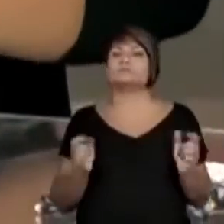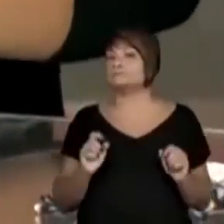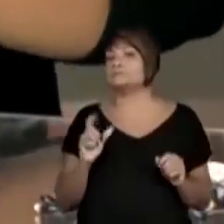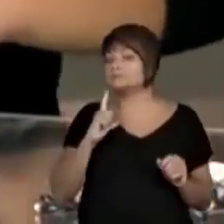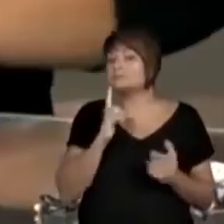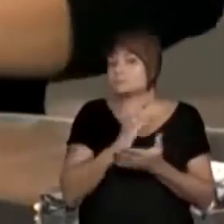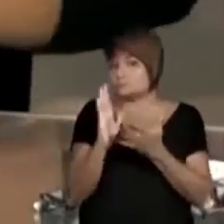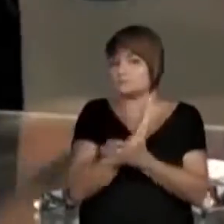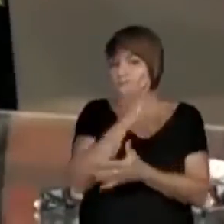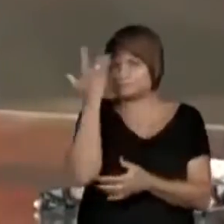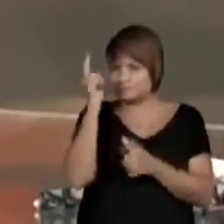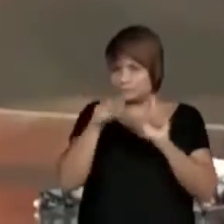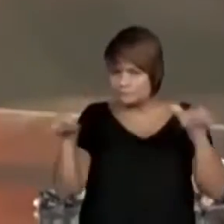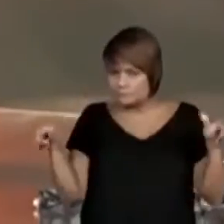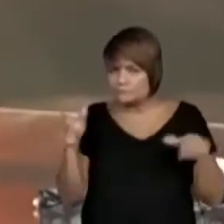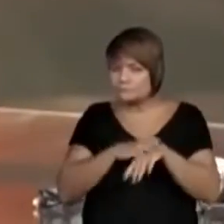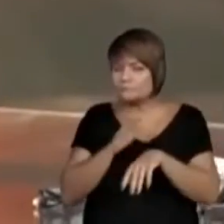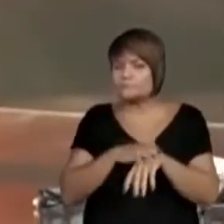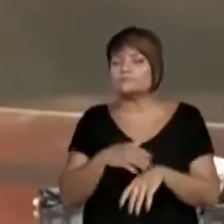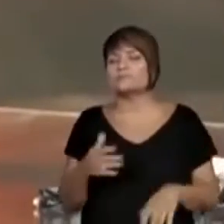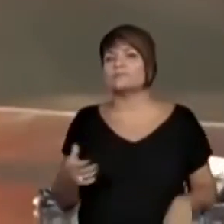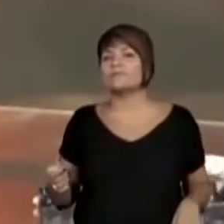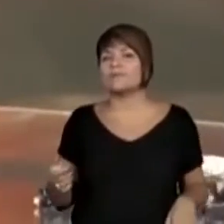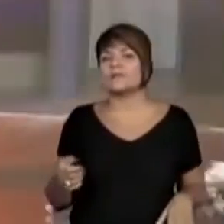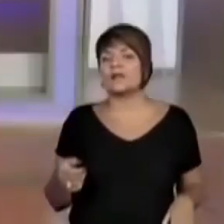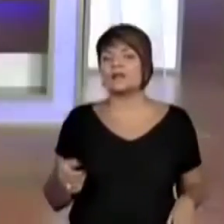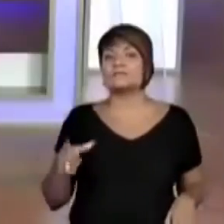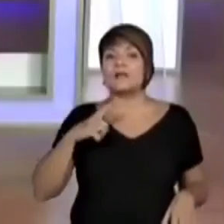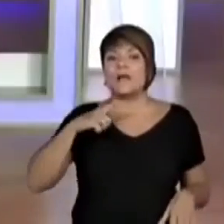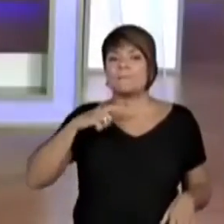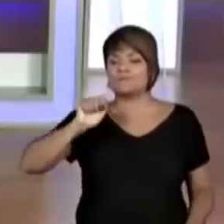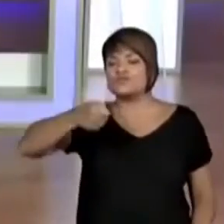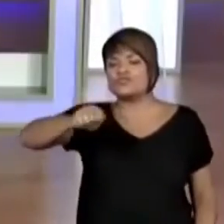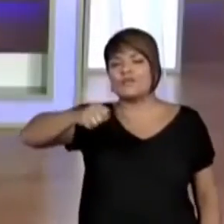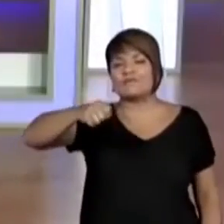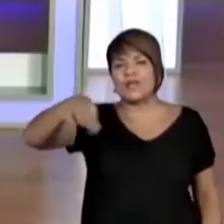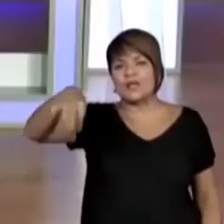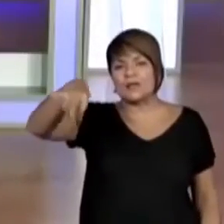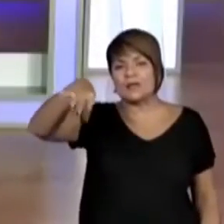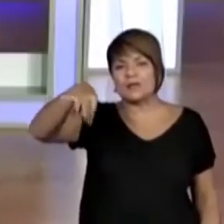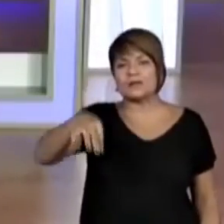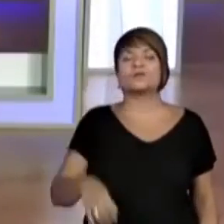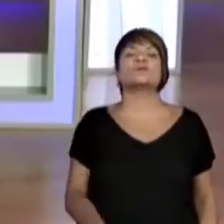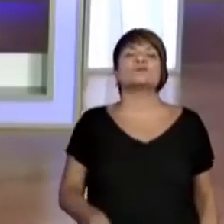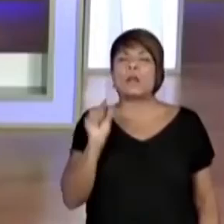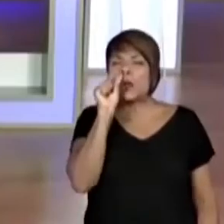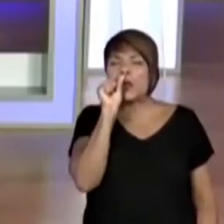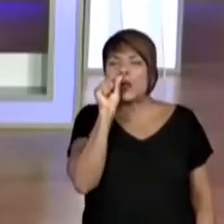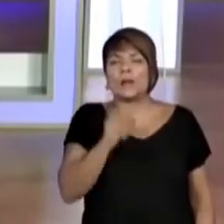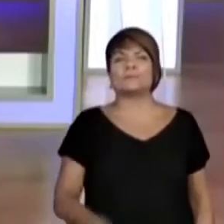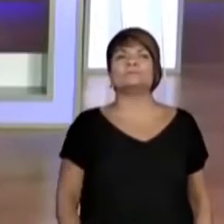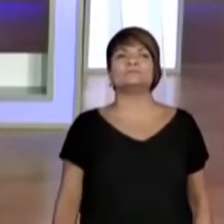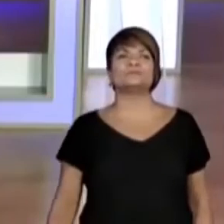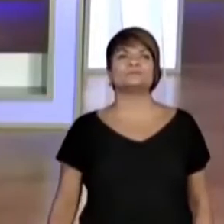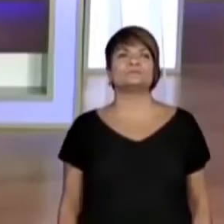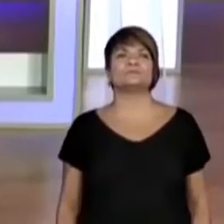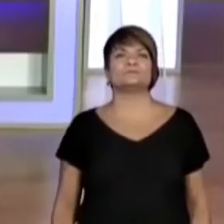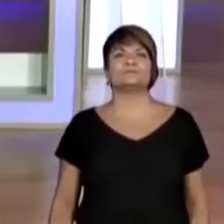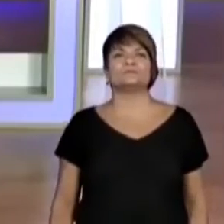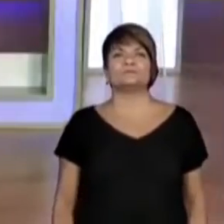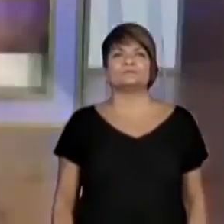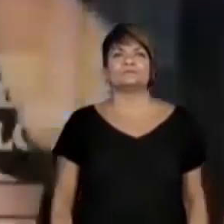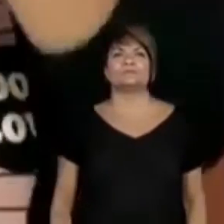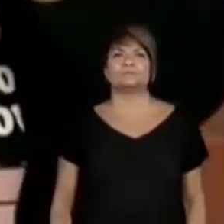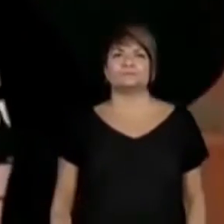Tem gente que faz elas para colocar no chaveiro, que é também super legal. Bem pequenininho, né? Isso. Olha só, então,